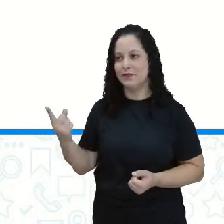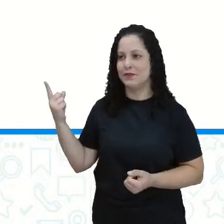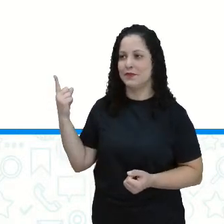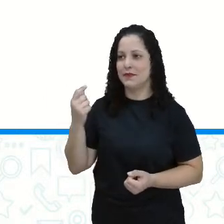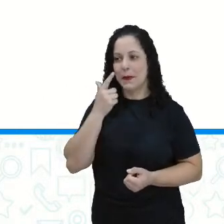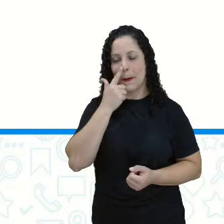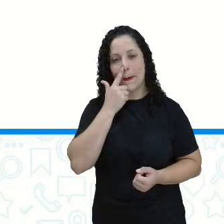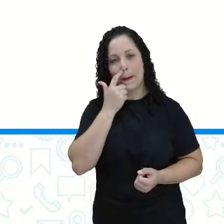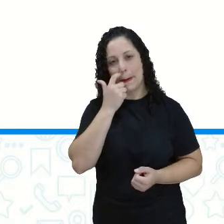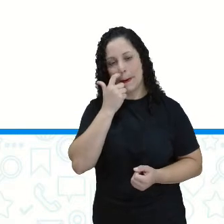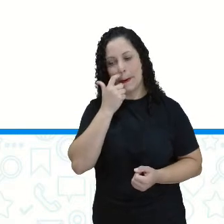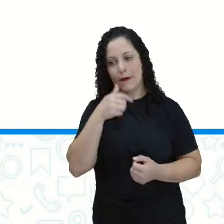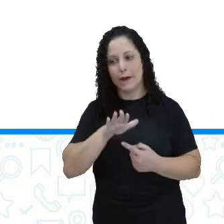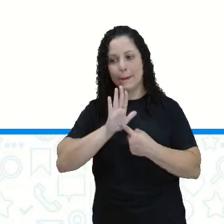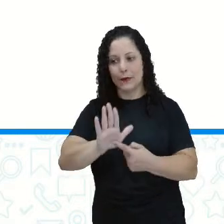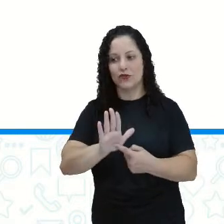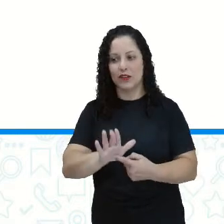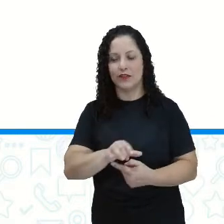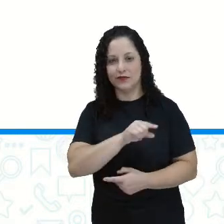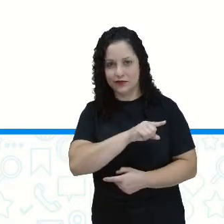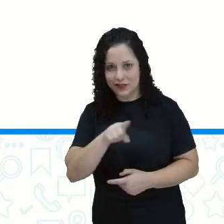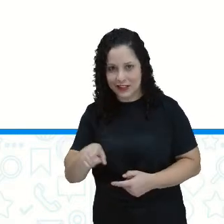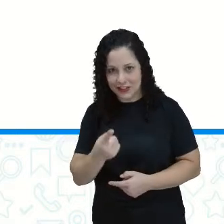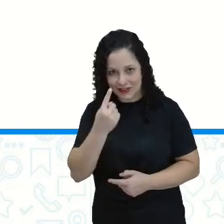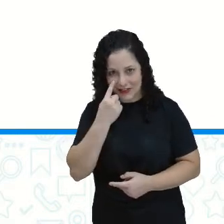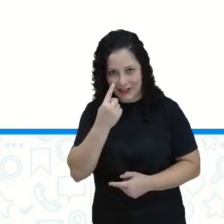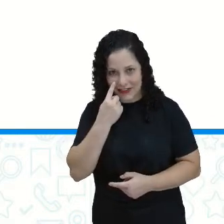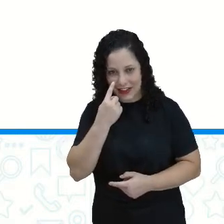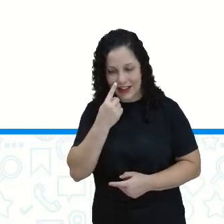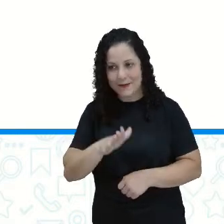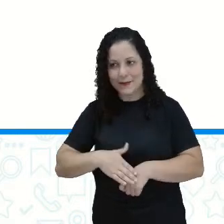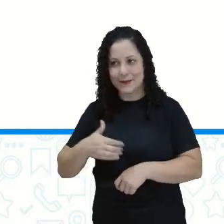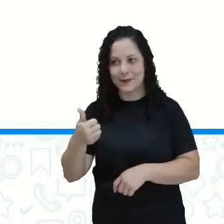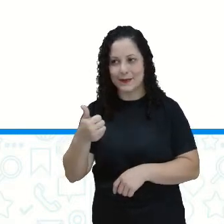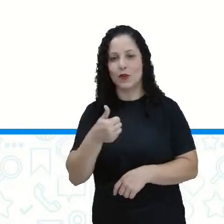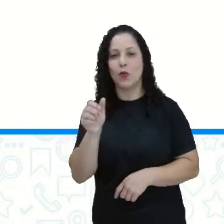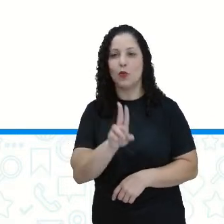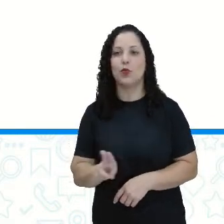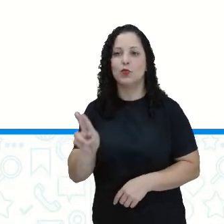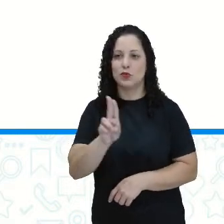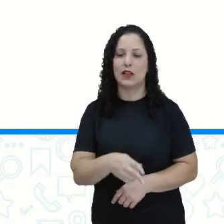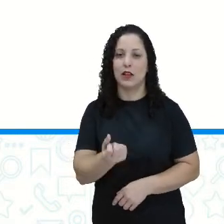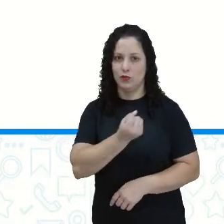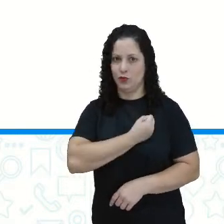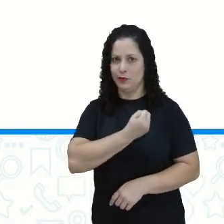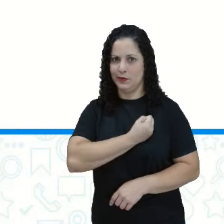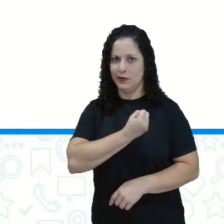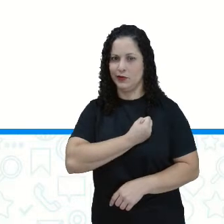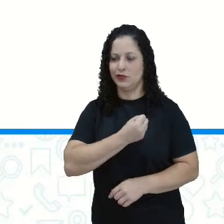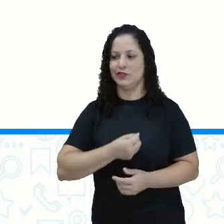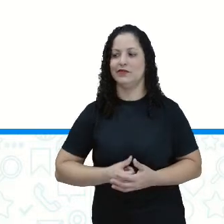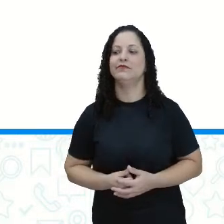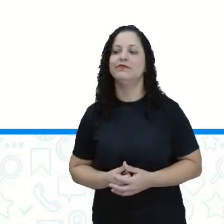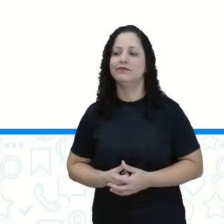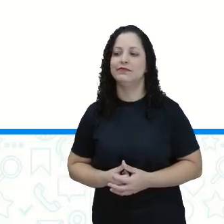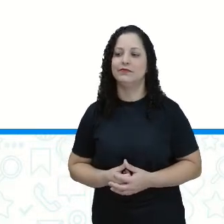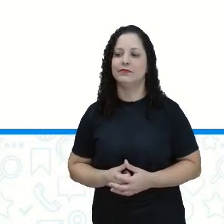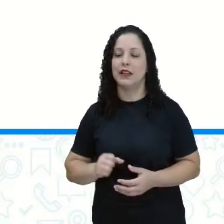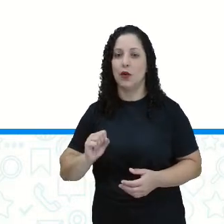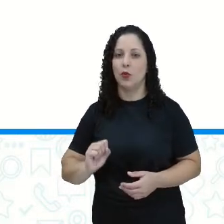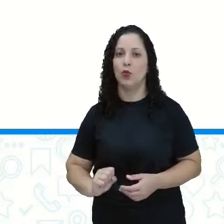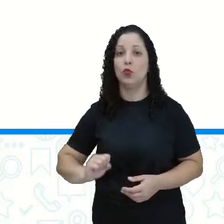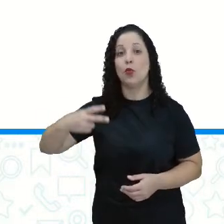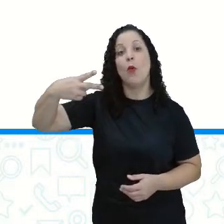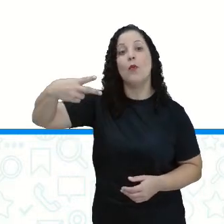Vou fazer isso, tá certo? Vou representar com números, né? A expressão, né? Então, o dobro.